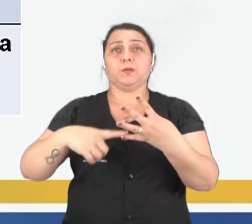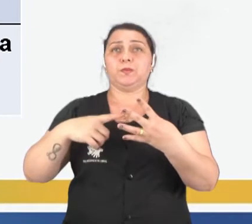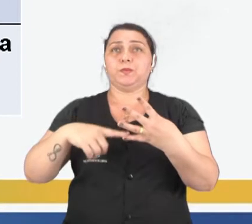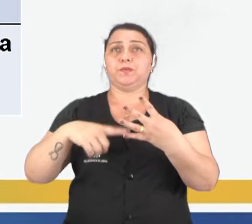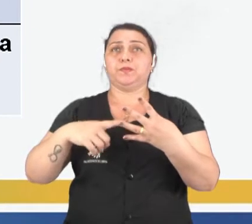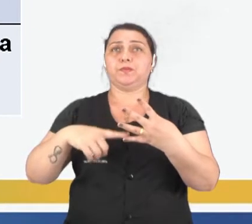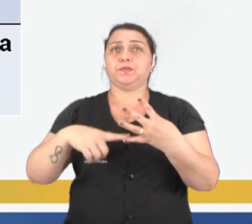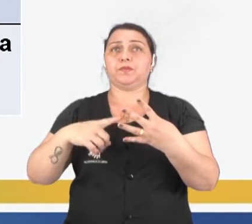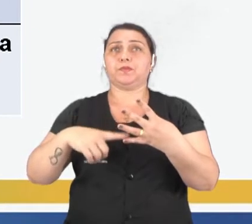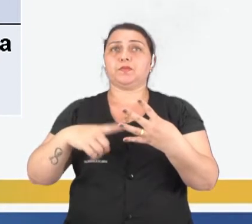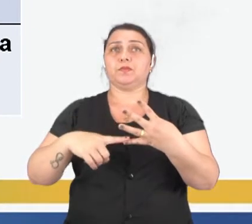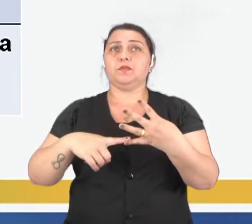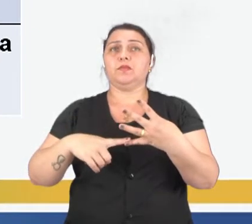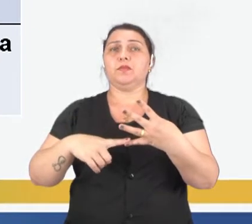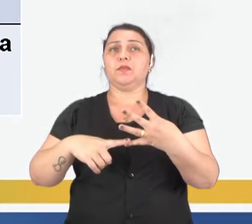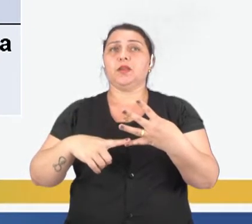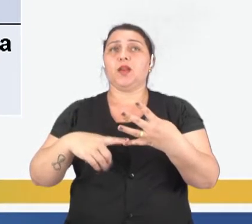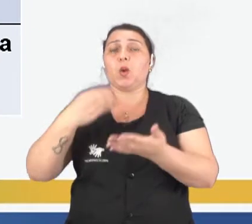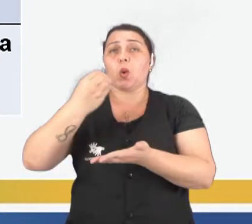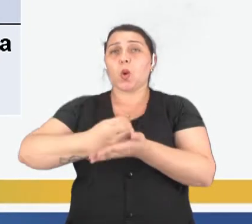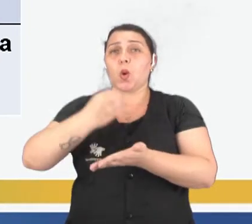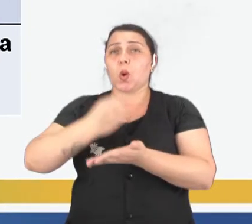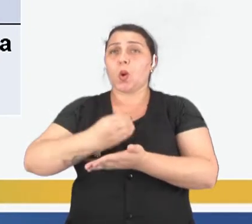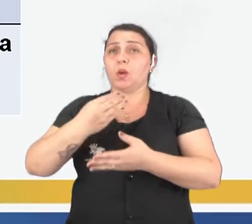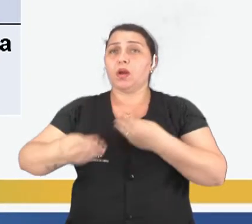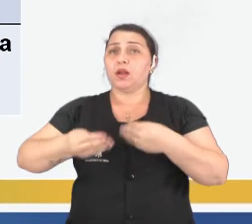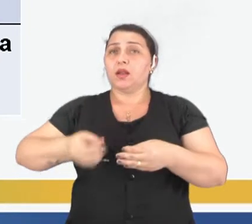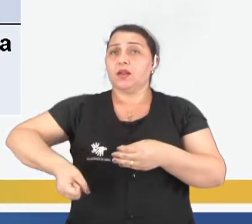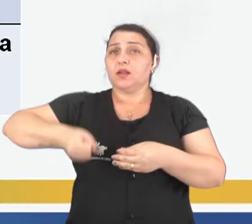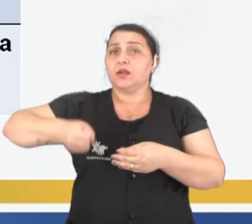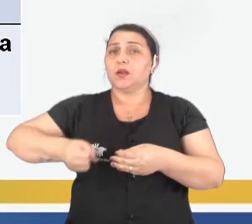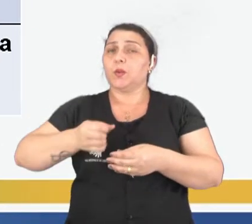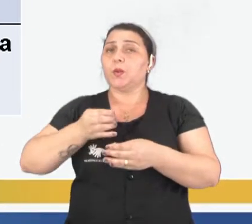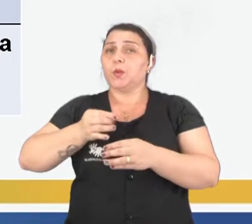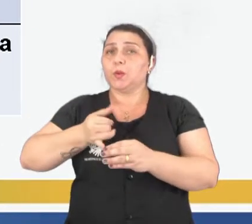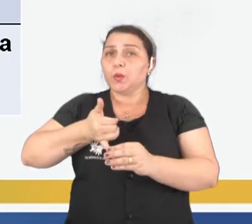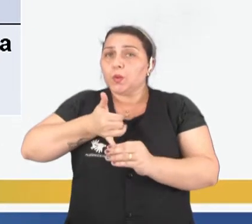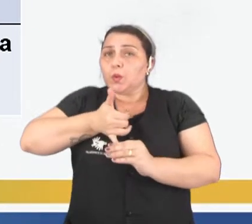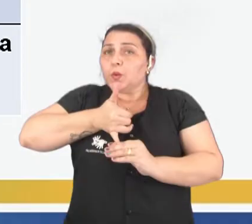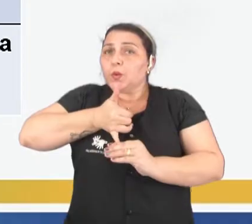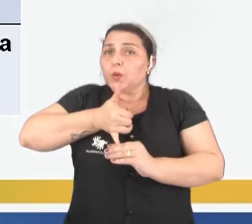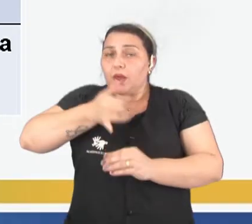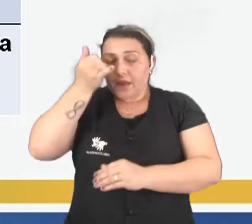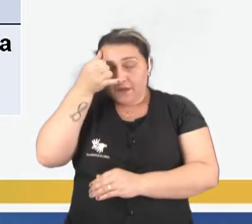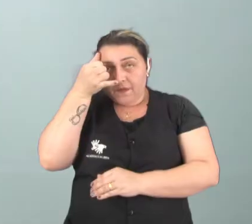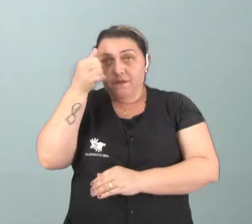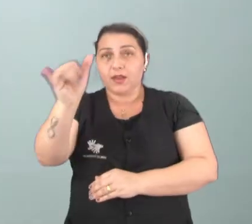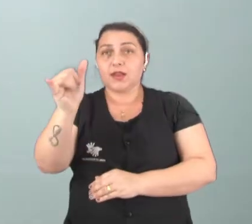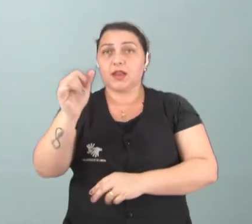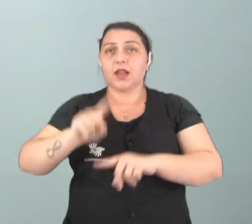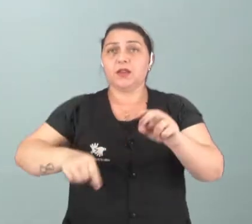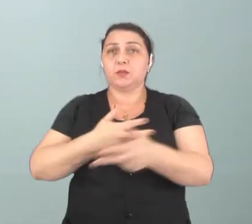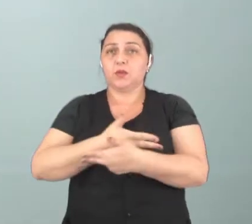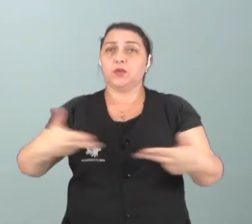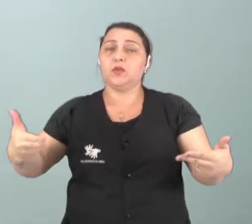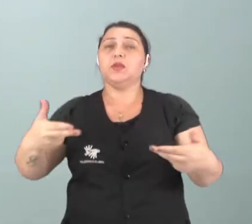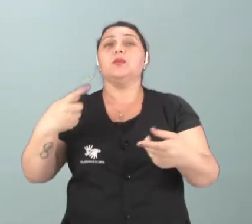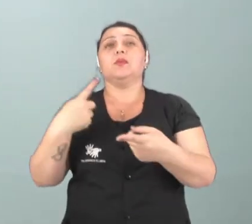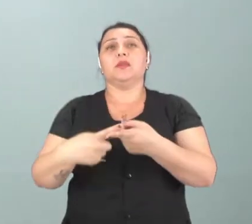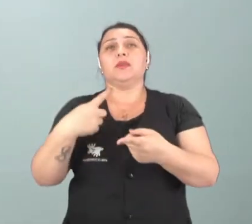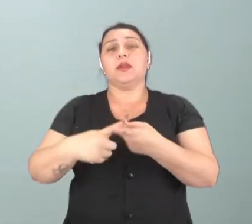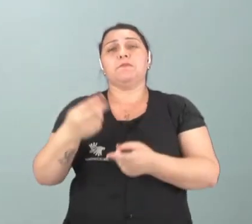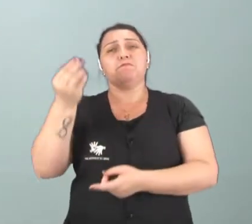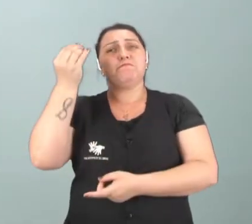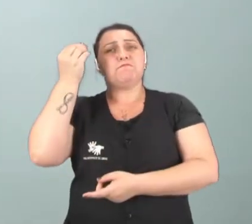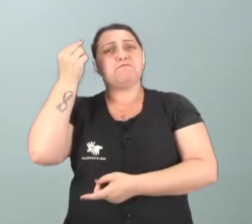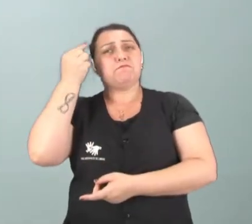não acope os plásticos, sacolas, canudos. Procure evitar esses produtos, porque você